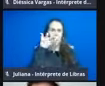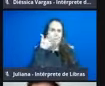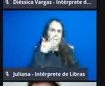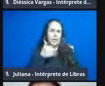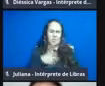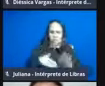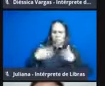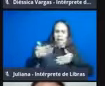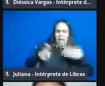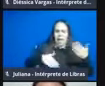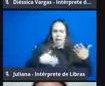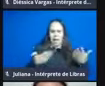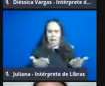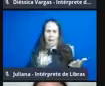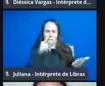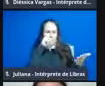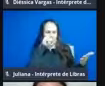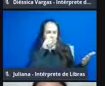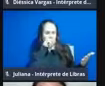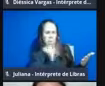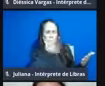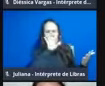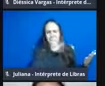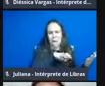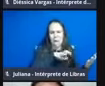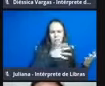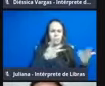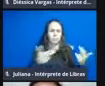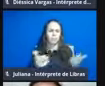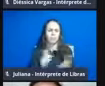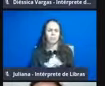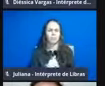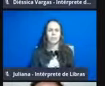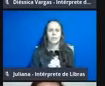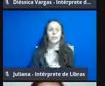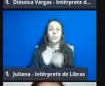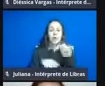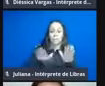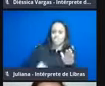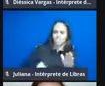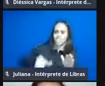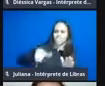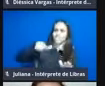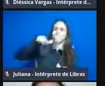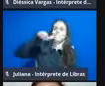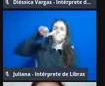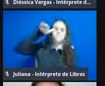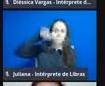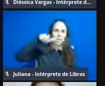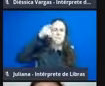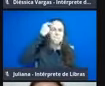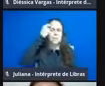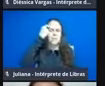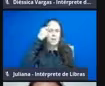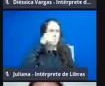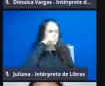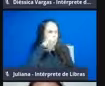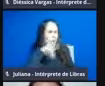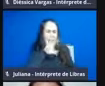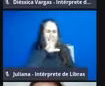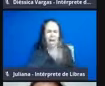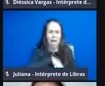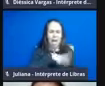assustada, que é perigoso, que é nojento, que é perigoso, e vai, sim, inserindo algumas concepções justamente